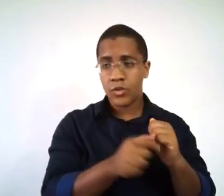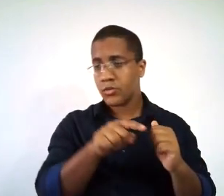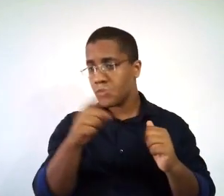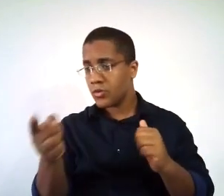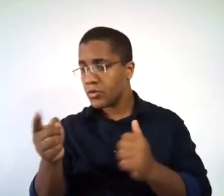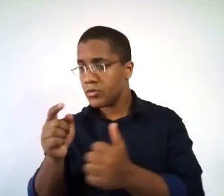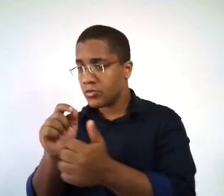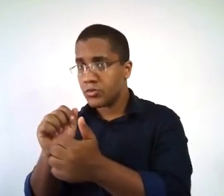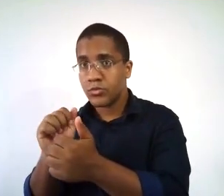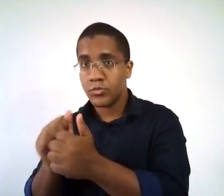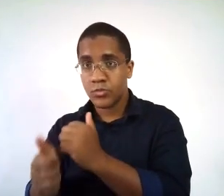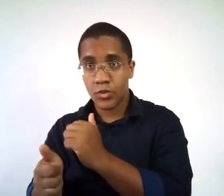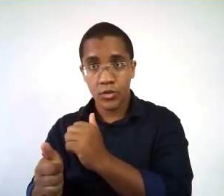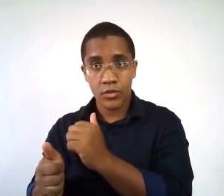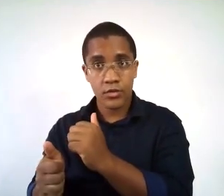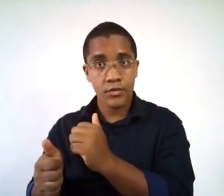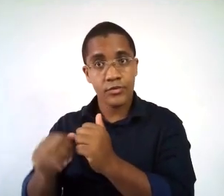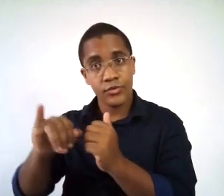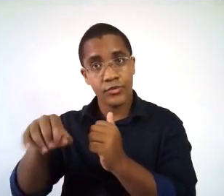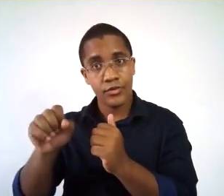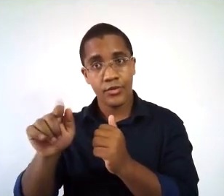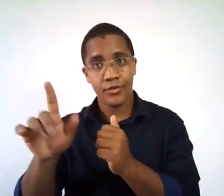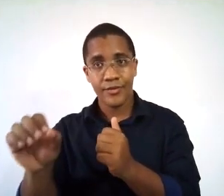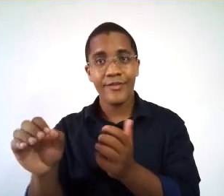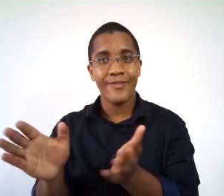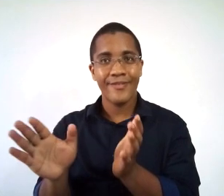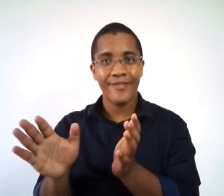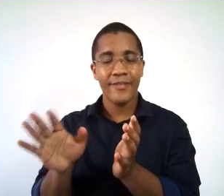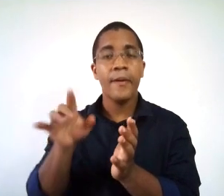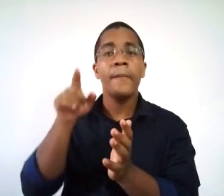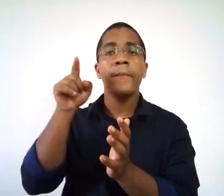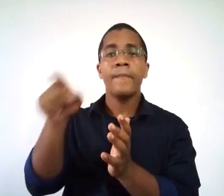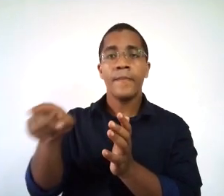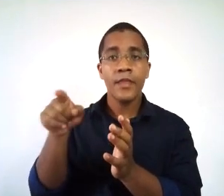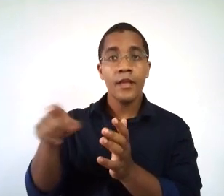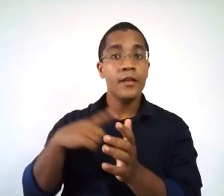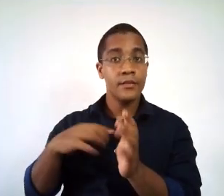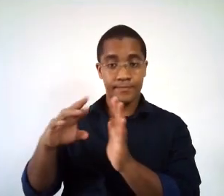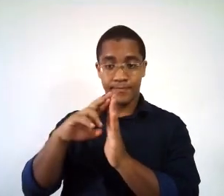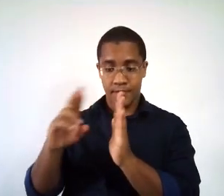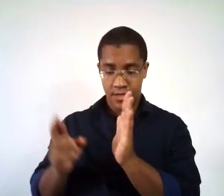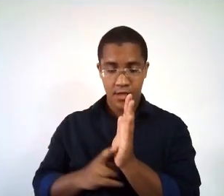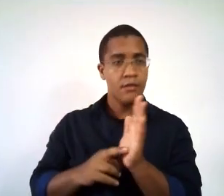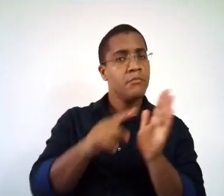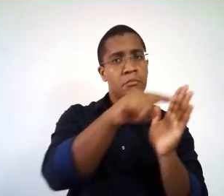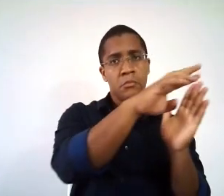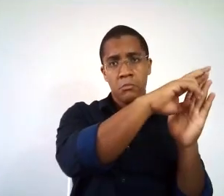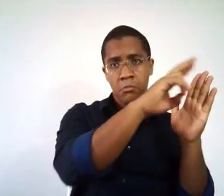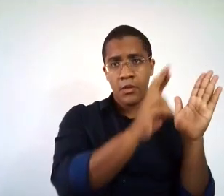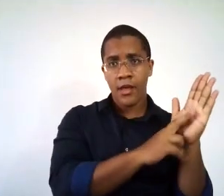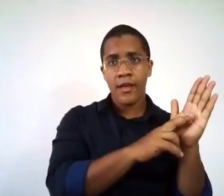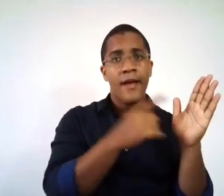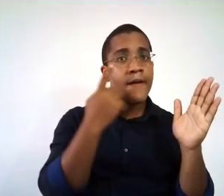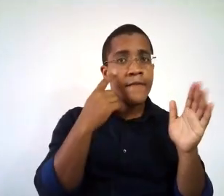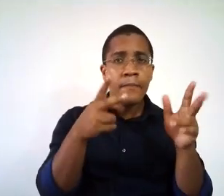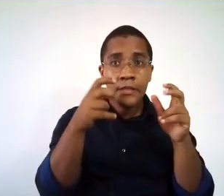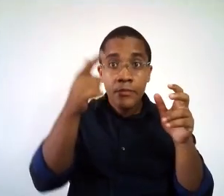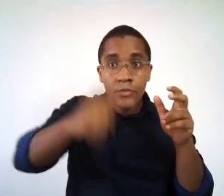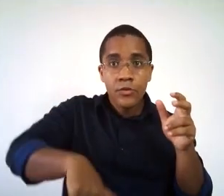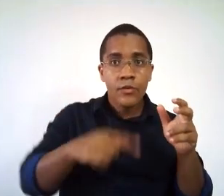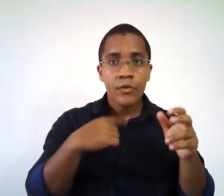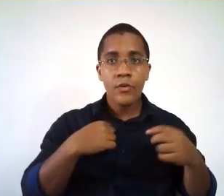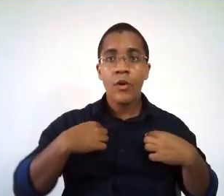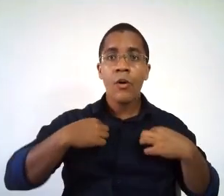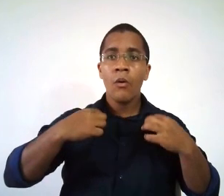uma vez, a gente observa a questão de não padronização nos jogos esportivos basquetebol, tá?